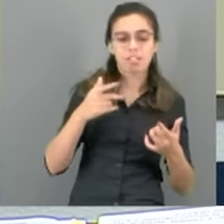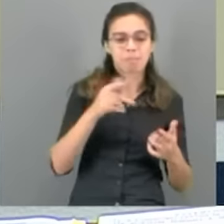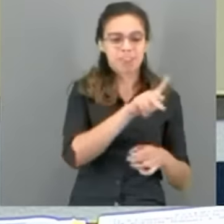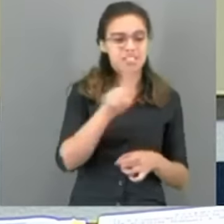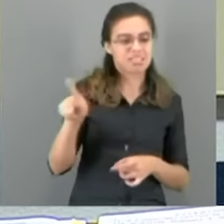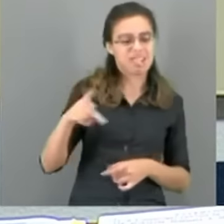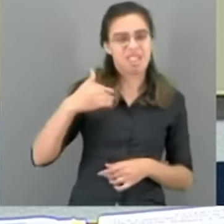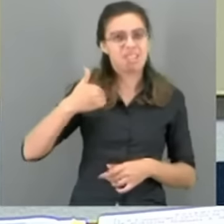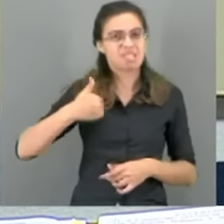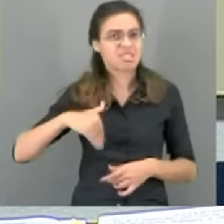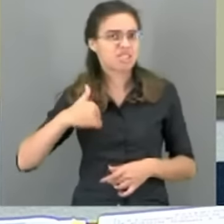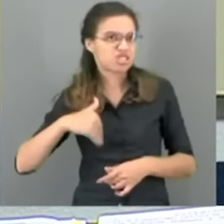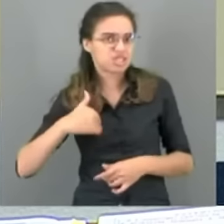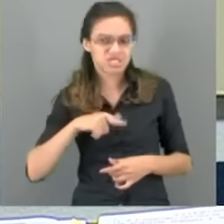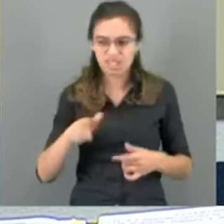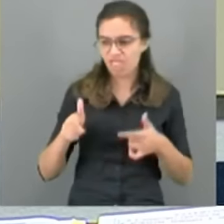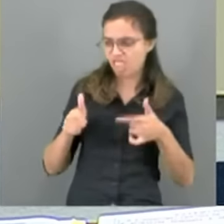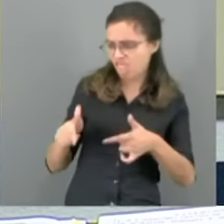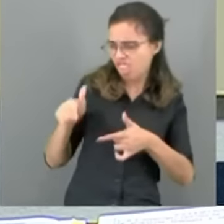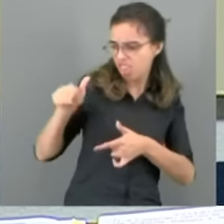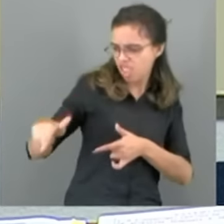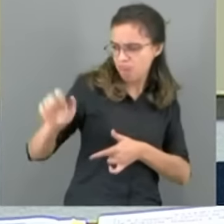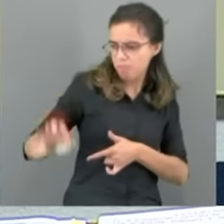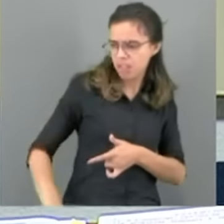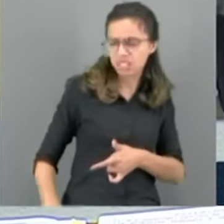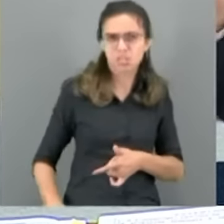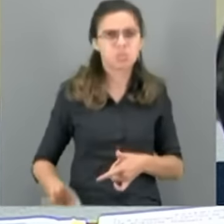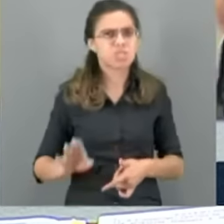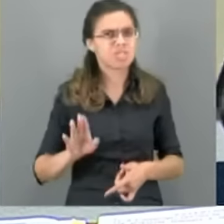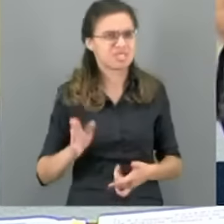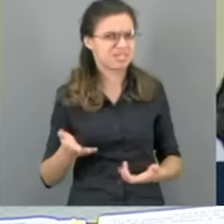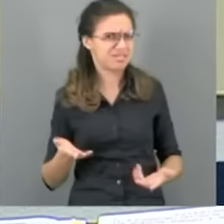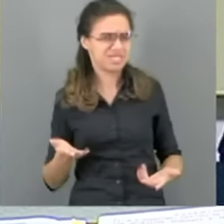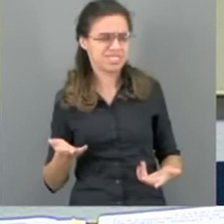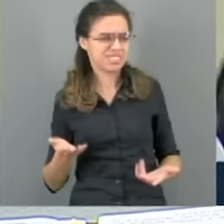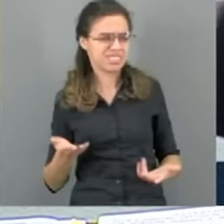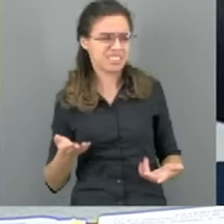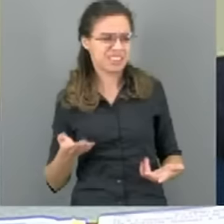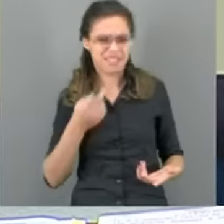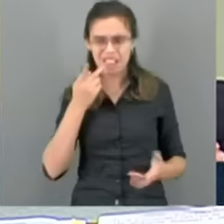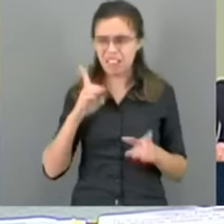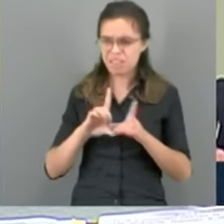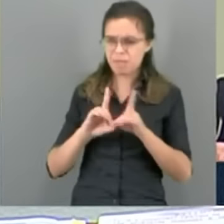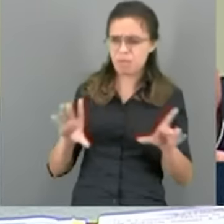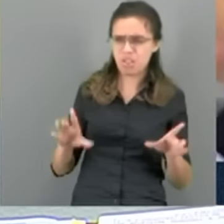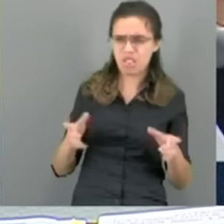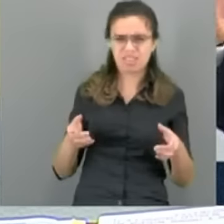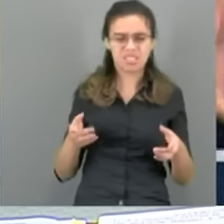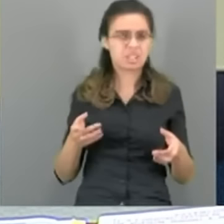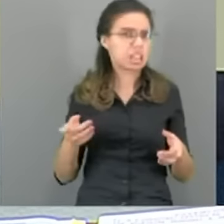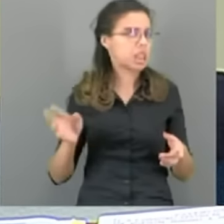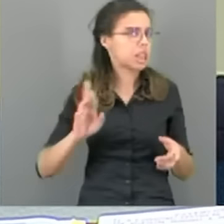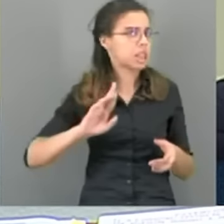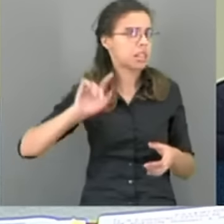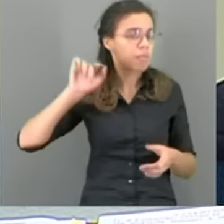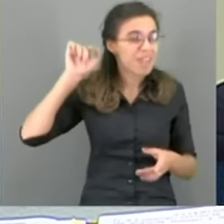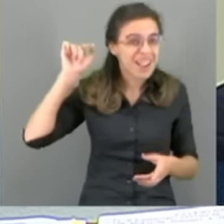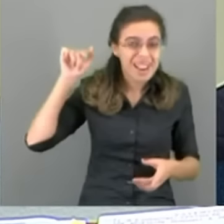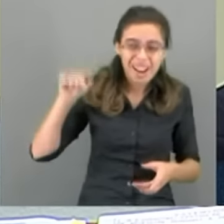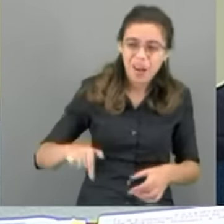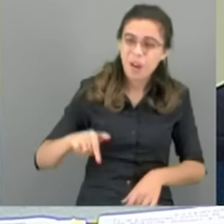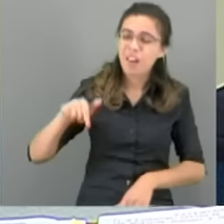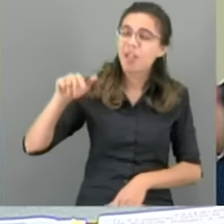não votou no Lula é o direito dele, é uma democracia, mas daí não é mais o Lula, é o Brasil. Ele é o Brasil nesse